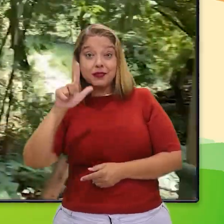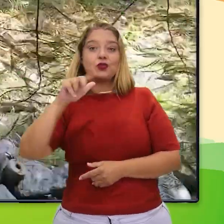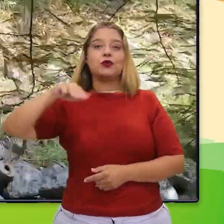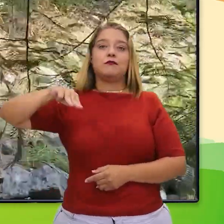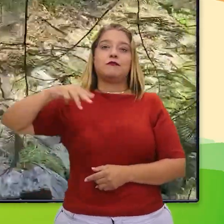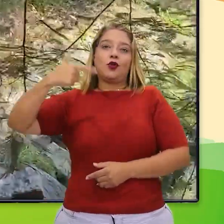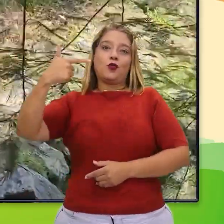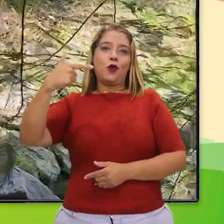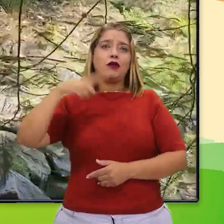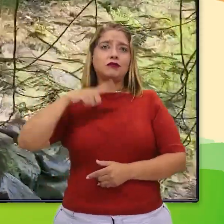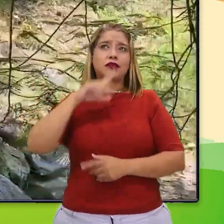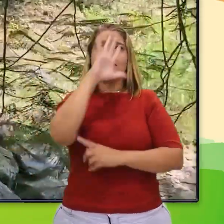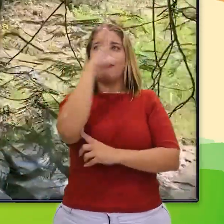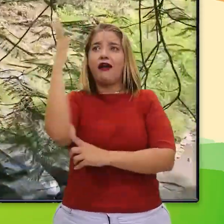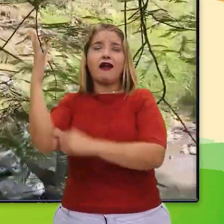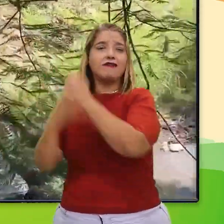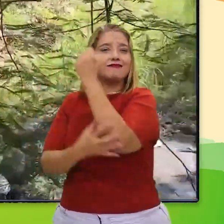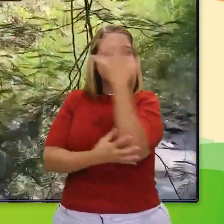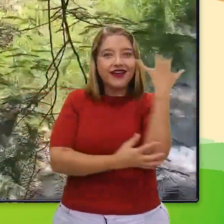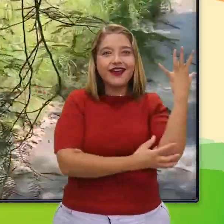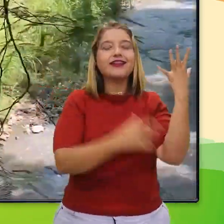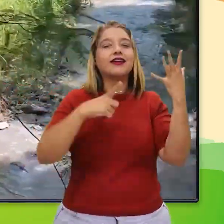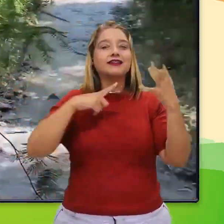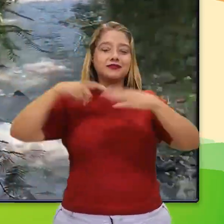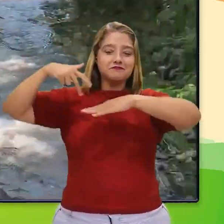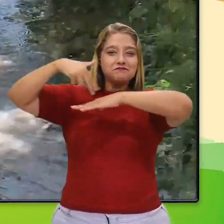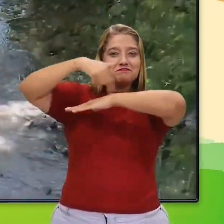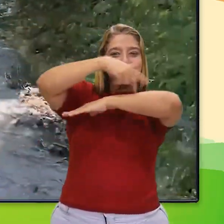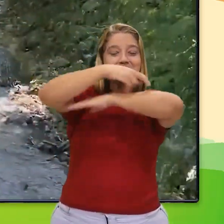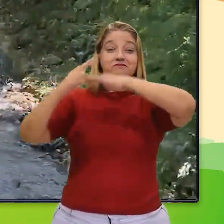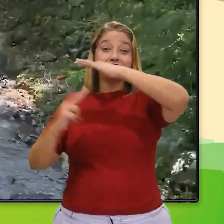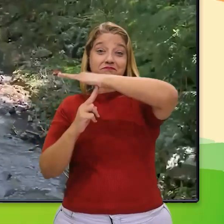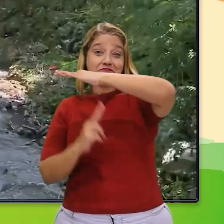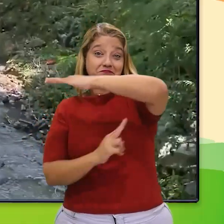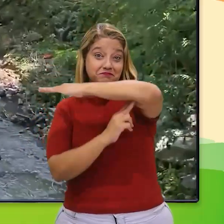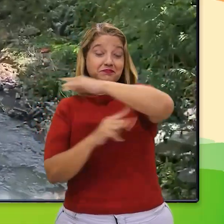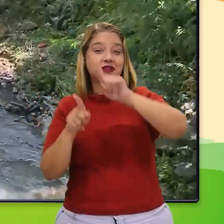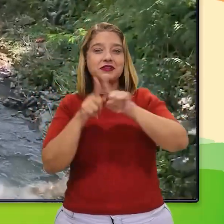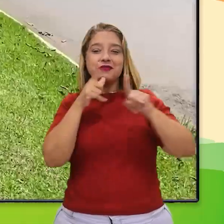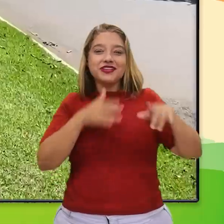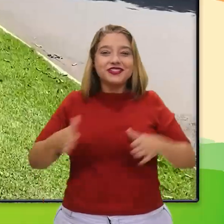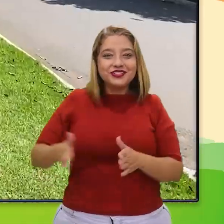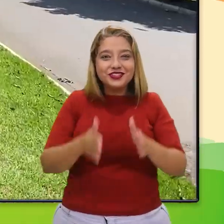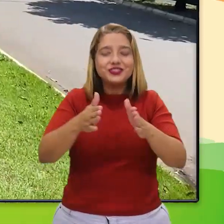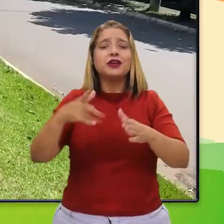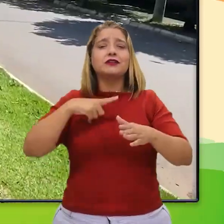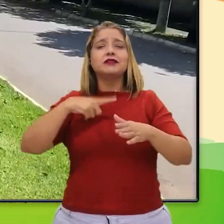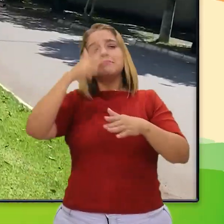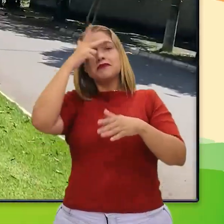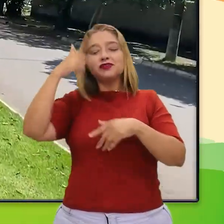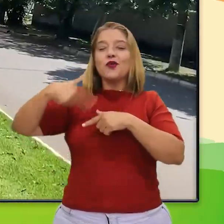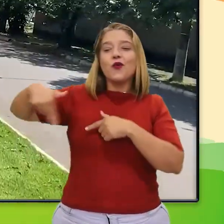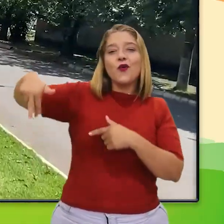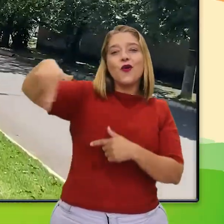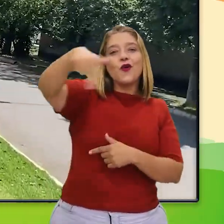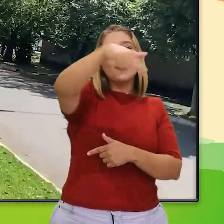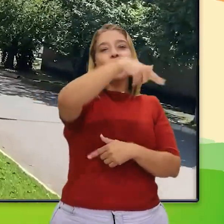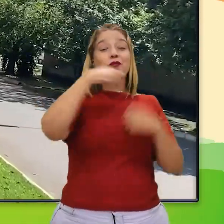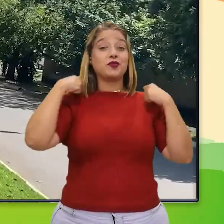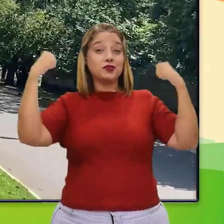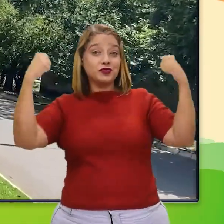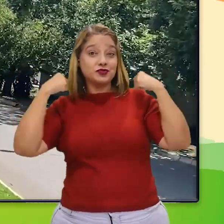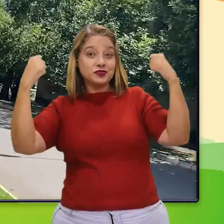muito verde. Tem uma ponte de madeira sobre o córrego Macambira, pista de caminhada, bicicletário,